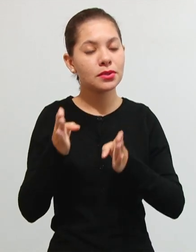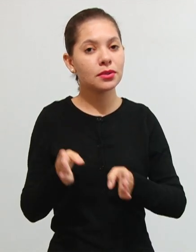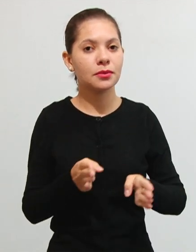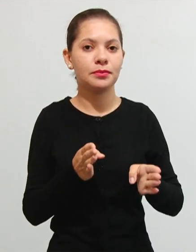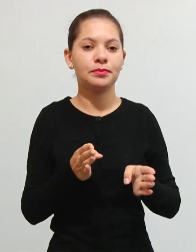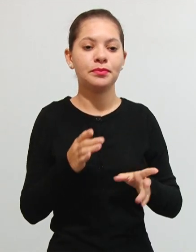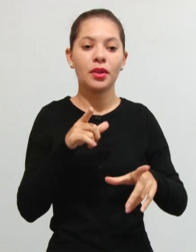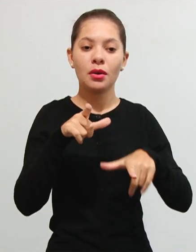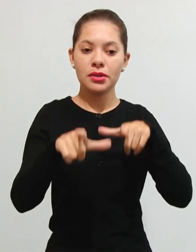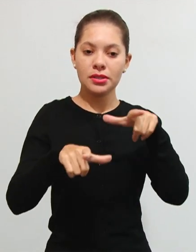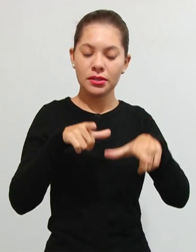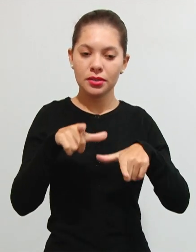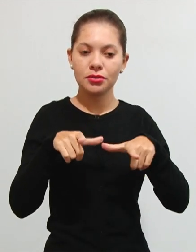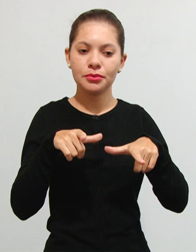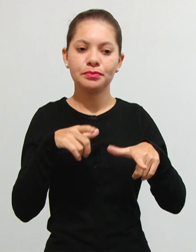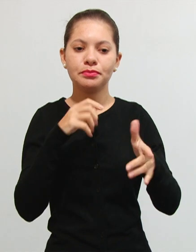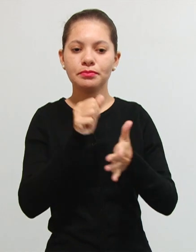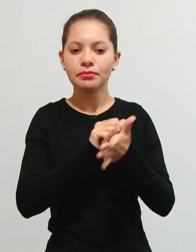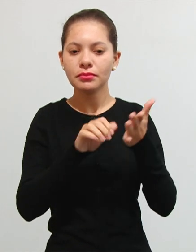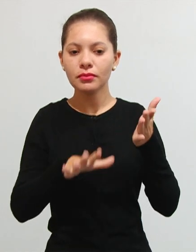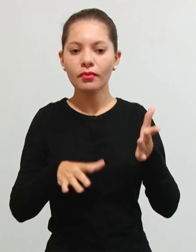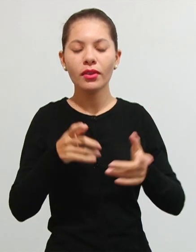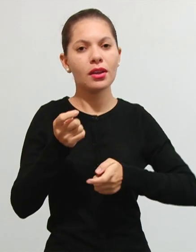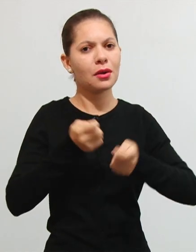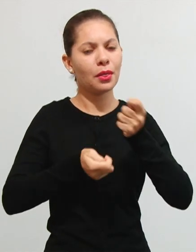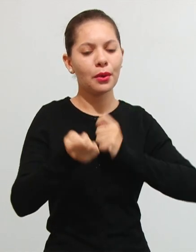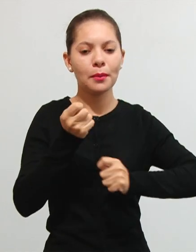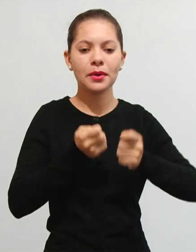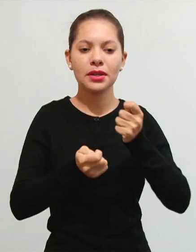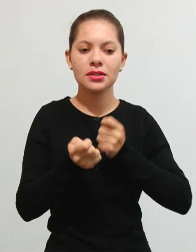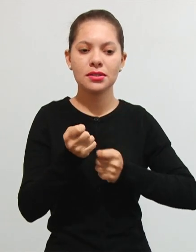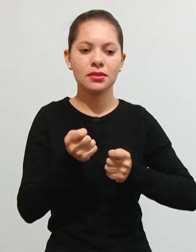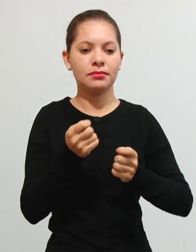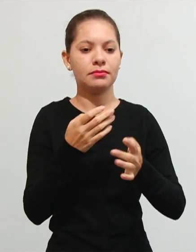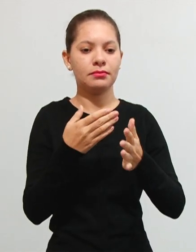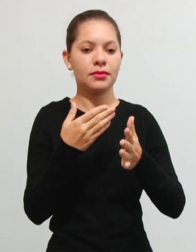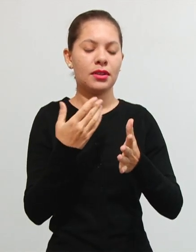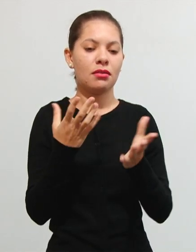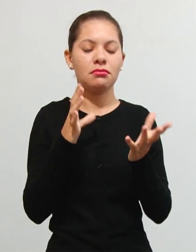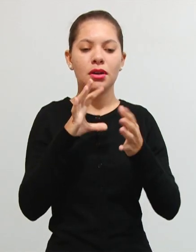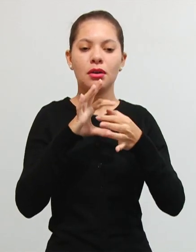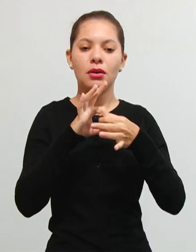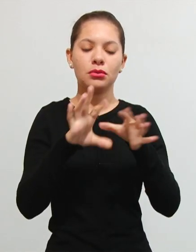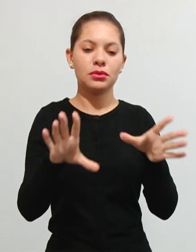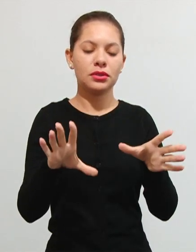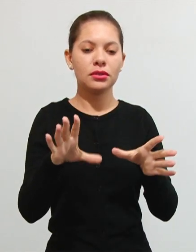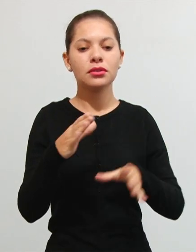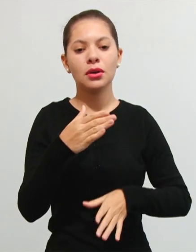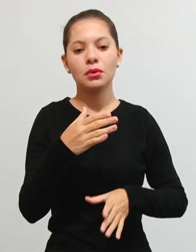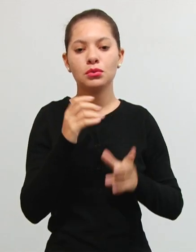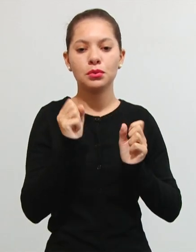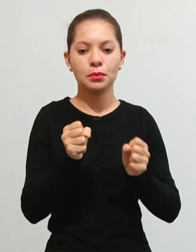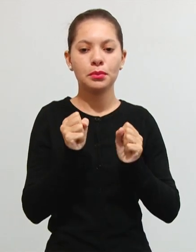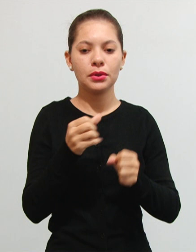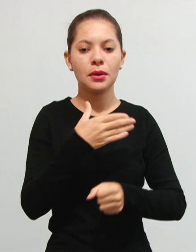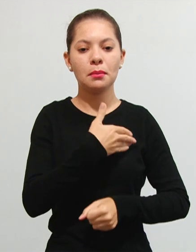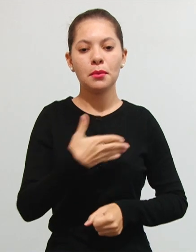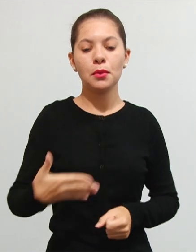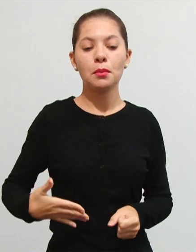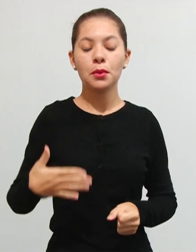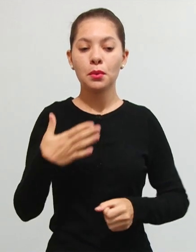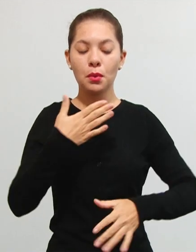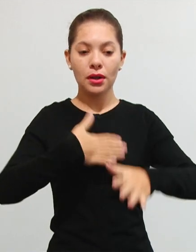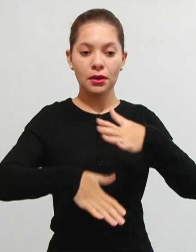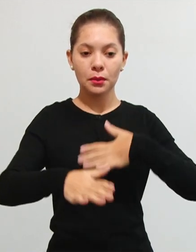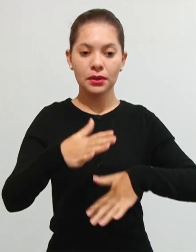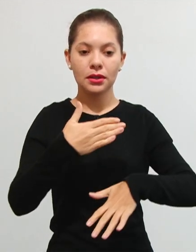ao exercício de atividades econômicas dependentes de concessão ou autorização do poder público, à tranquilidade